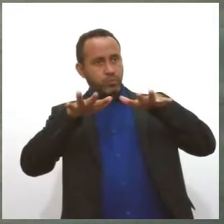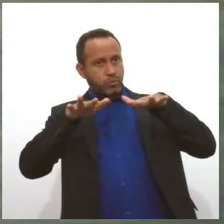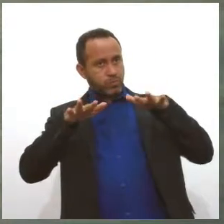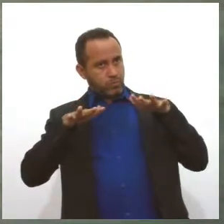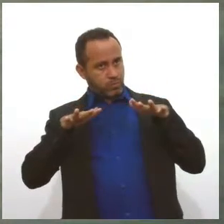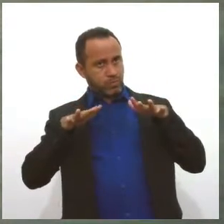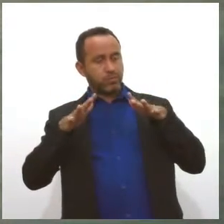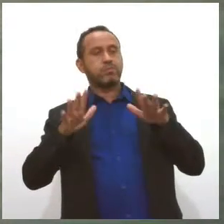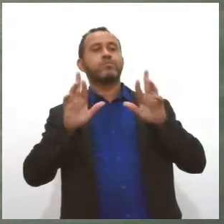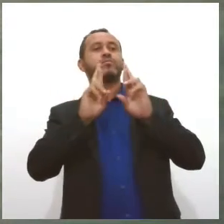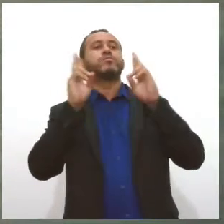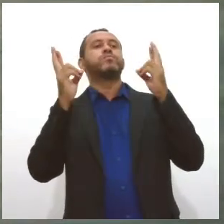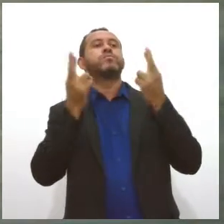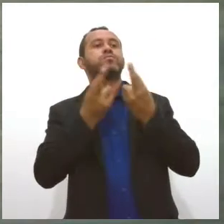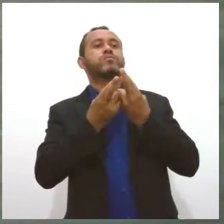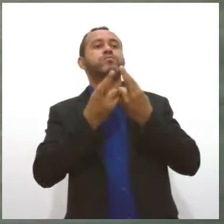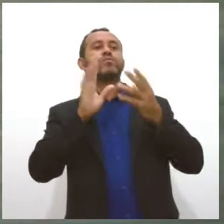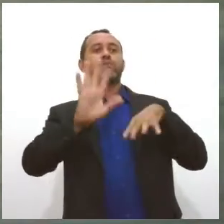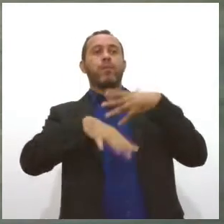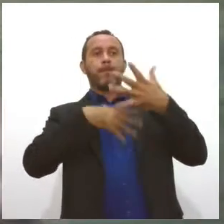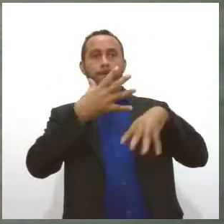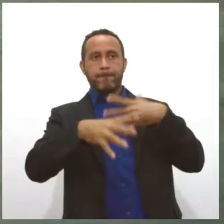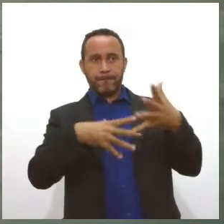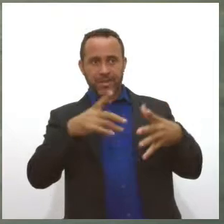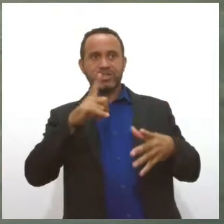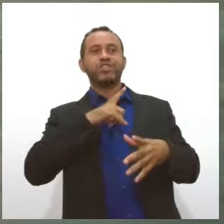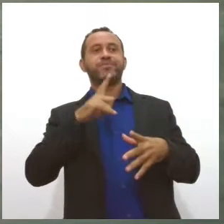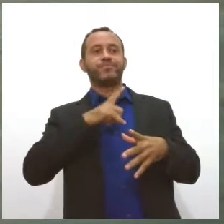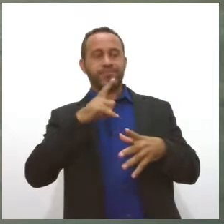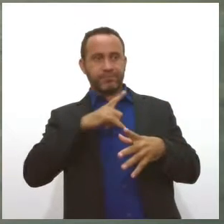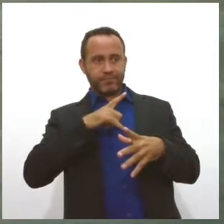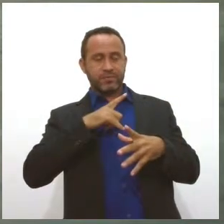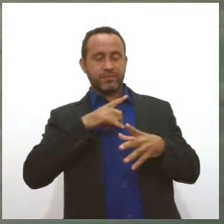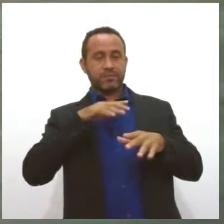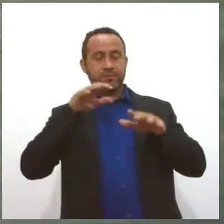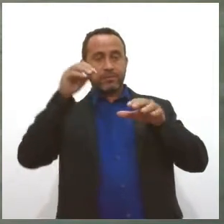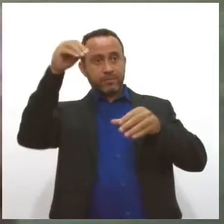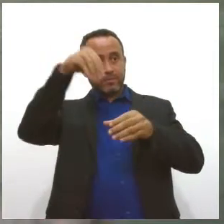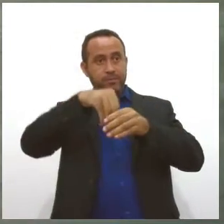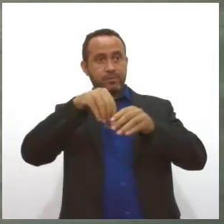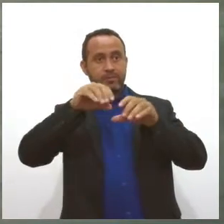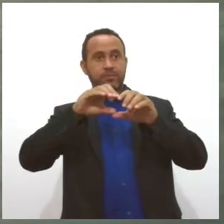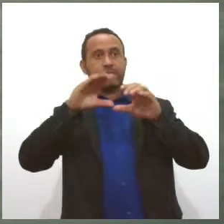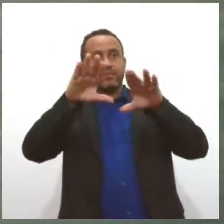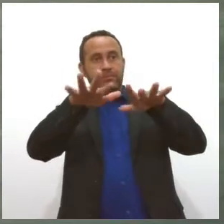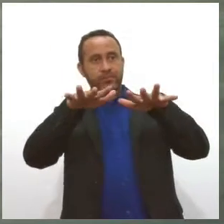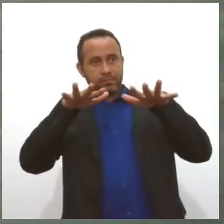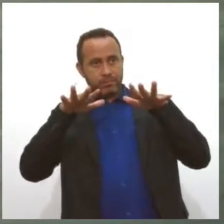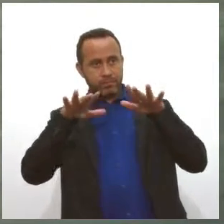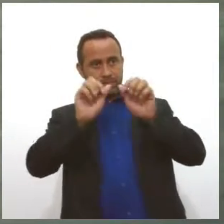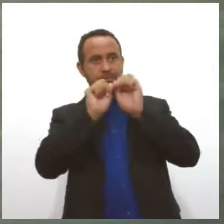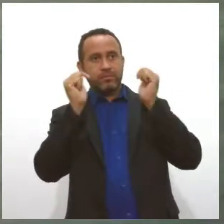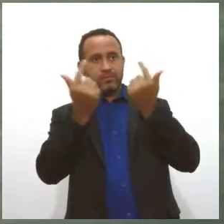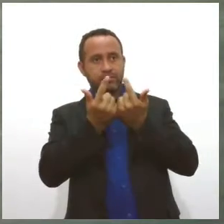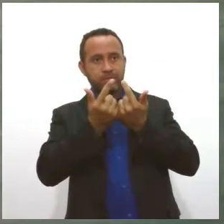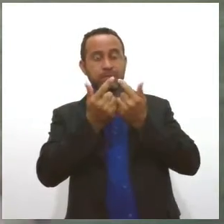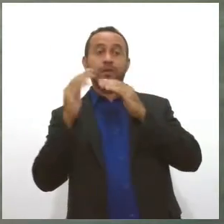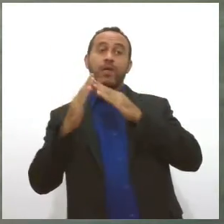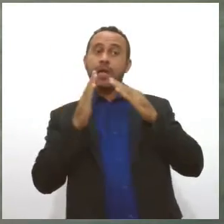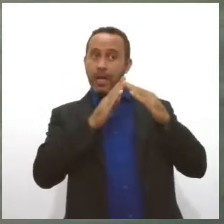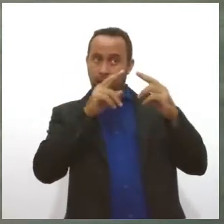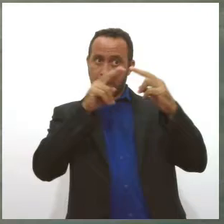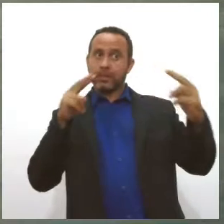extraordinária mista, né, que é aquela que acontece dentro do plenário e também nos seus gabinetes, em casa, porque